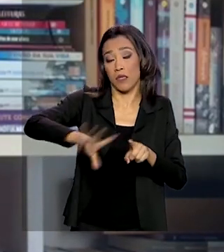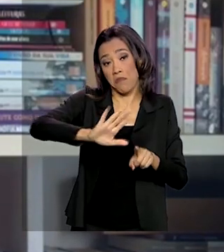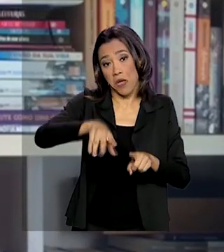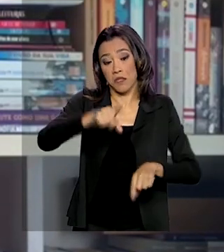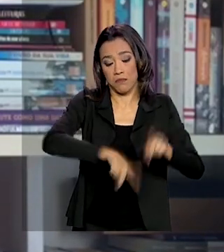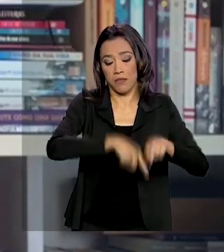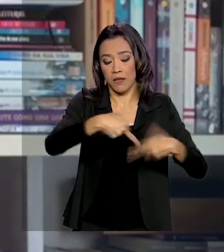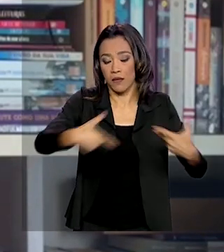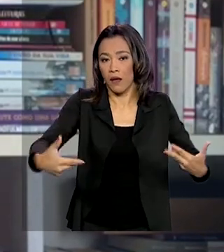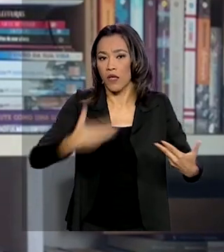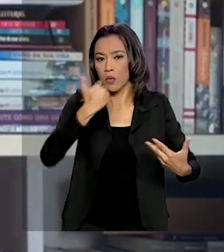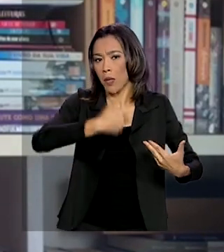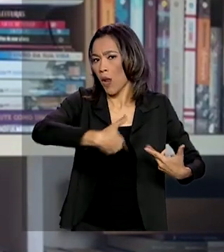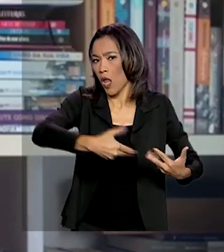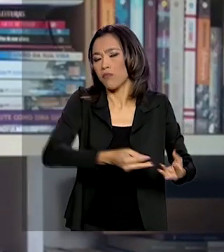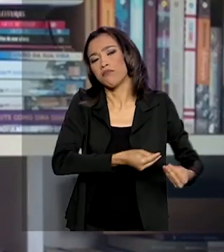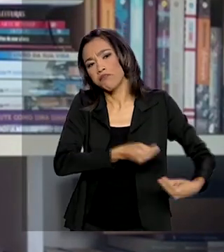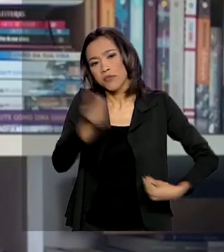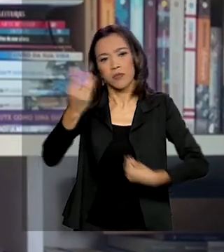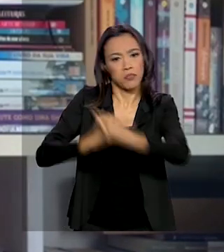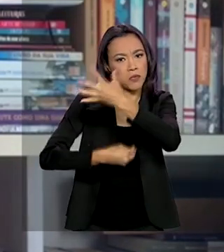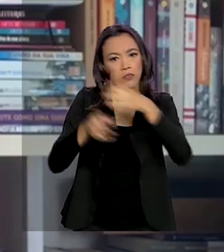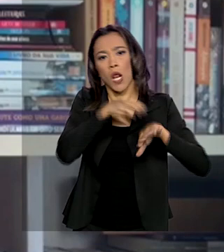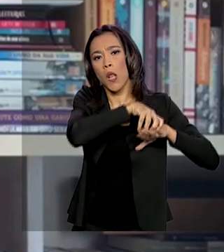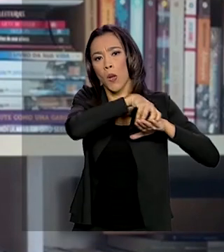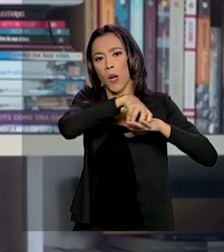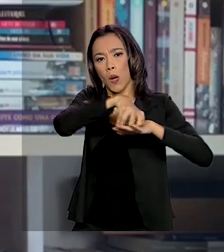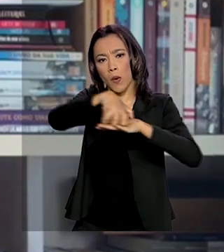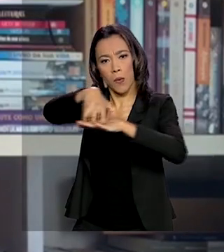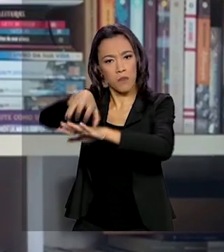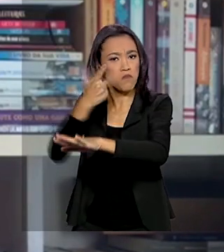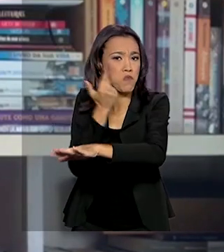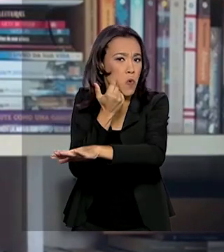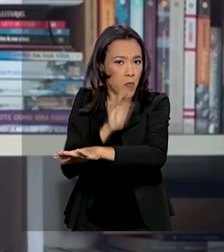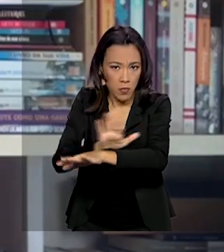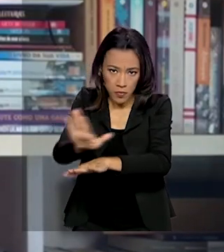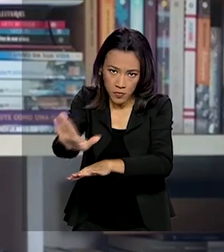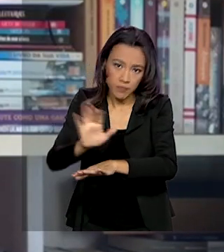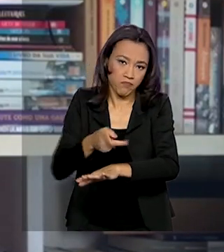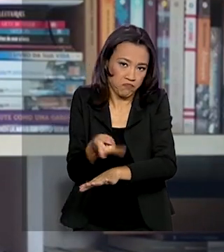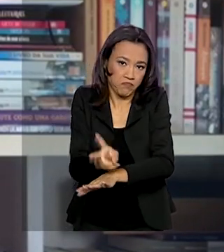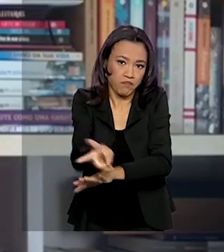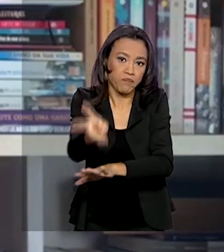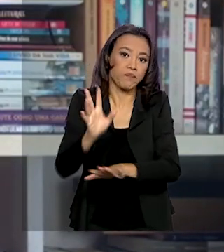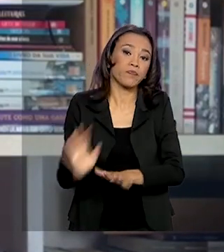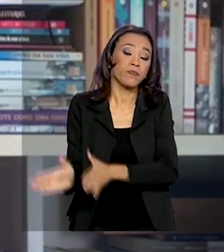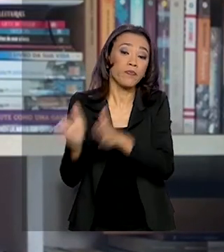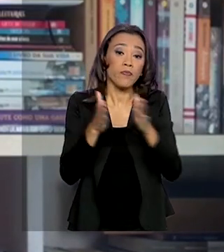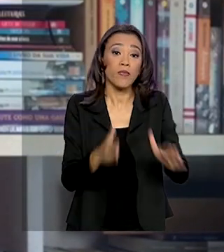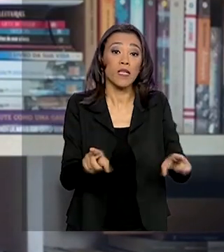de cargas pode ser feito normalmente. As restrições também não afetam brasileiros natos ou